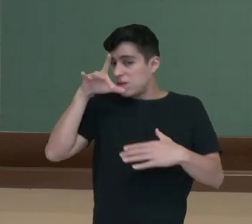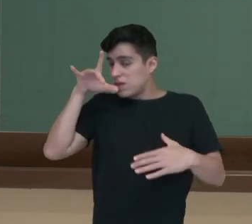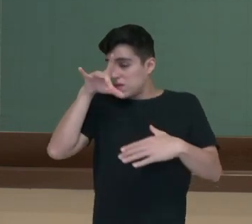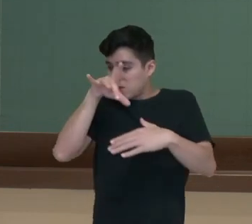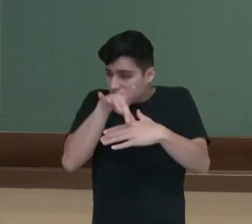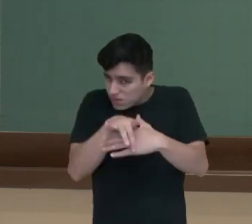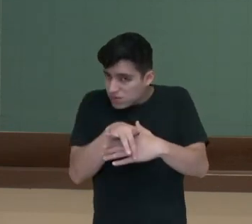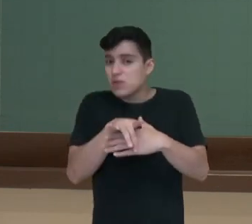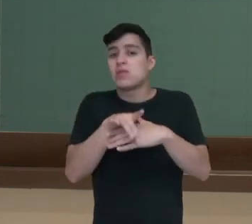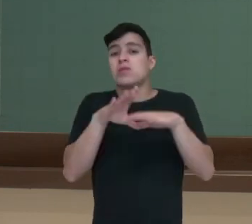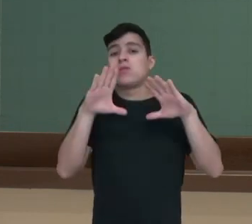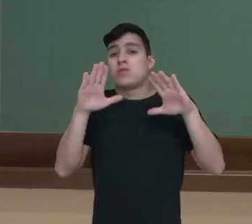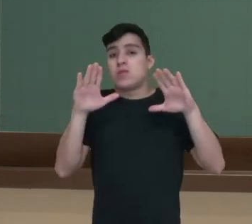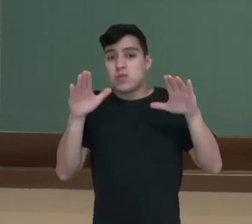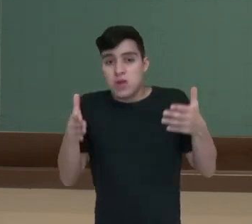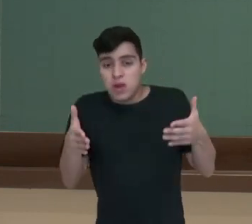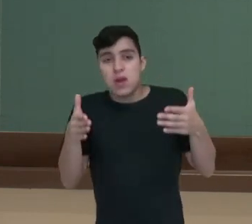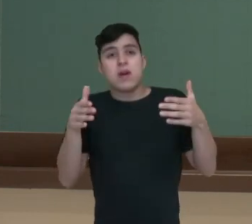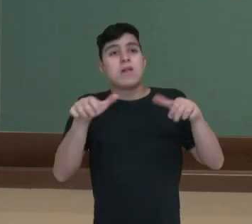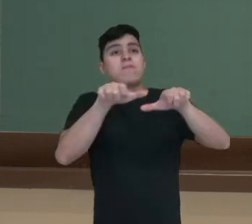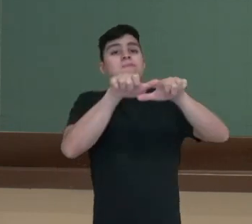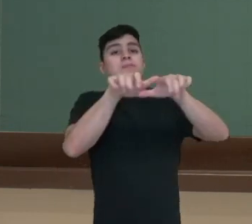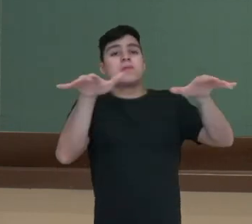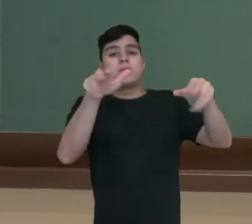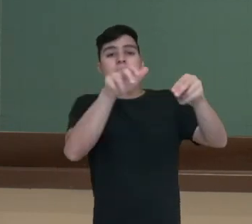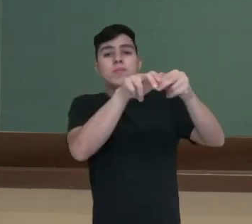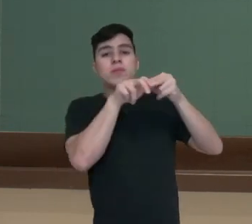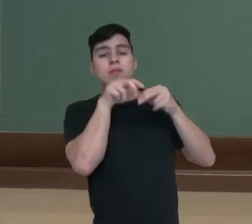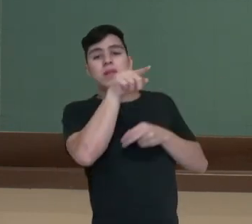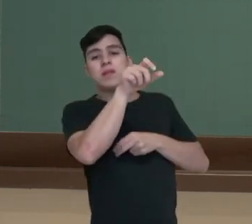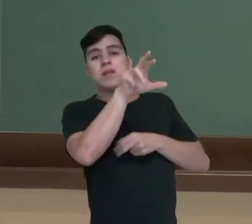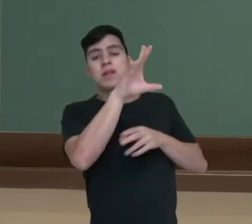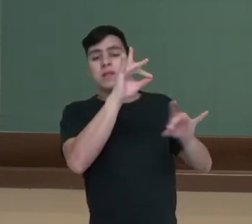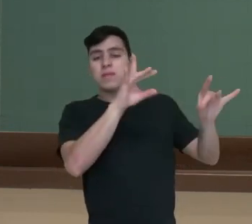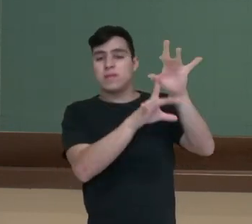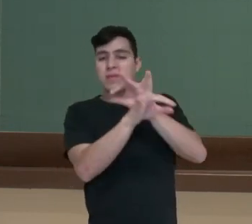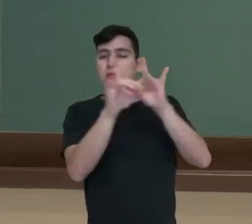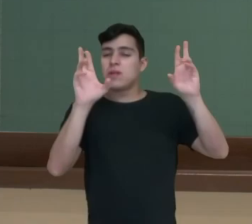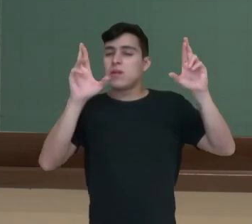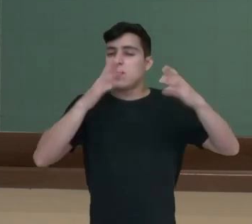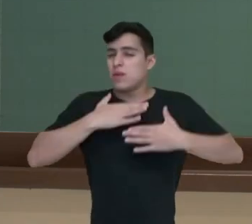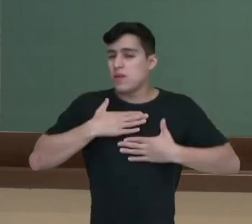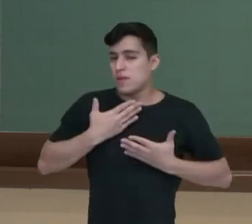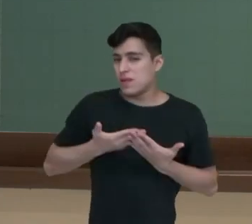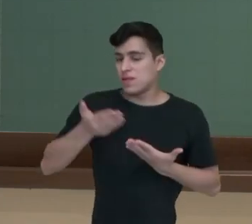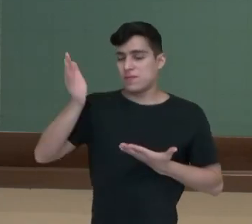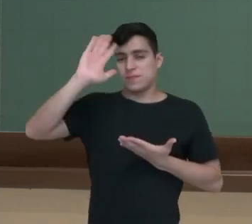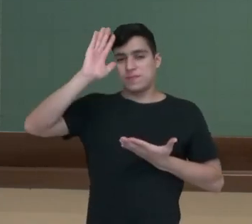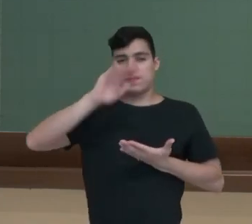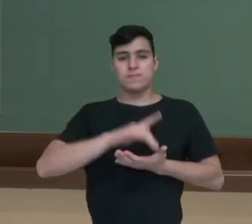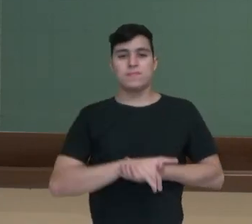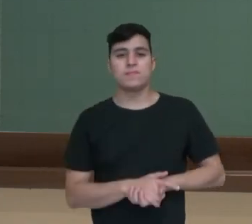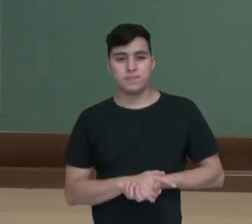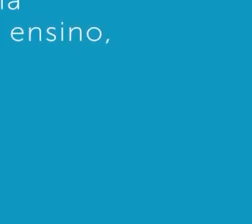causadas, transmitidas pelo ar contaminado. Espero que vocês tenham gostado e até breve.